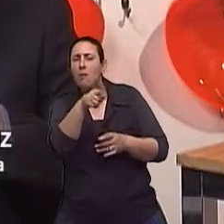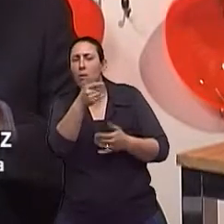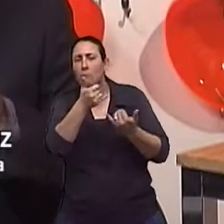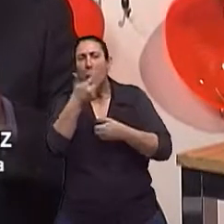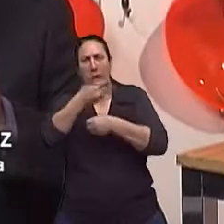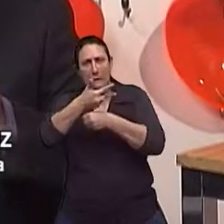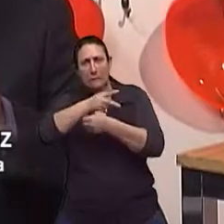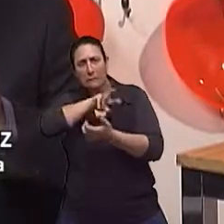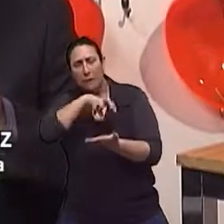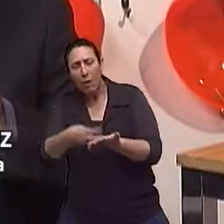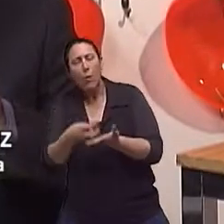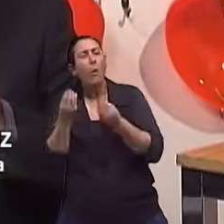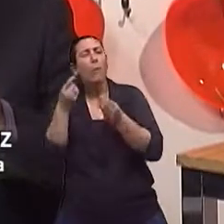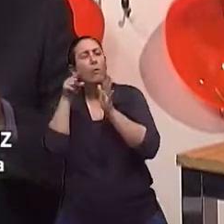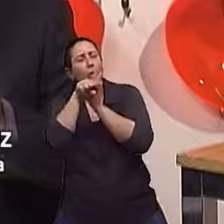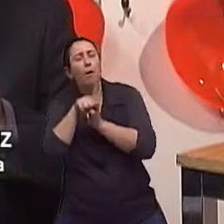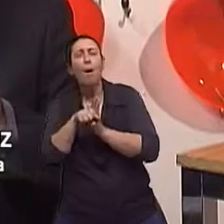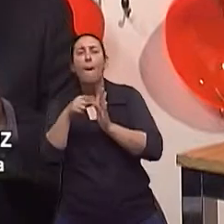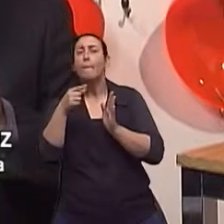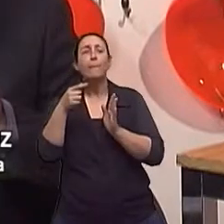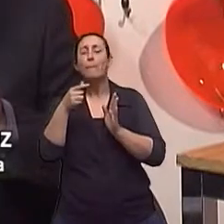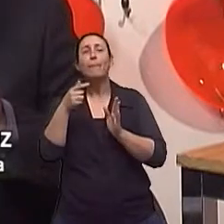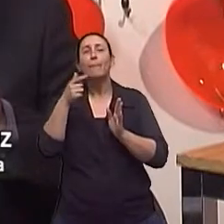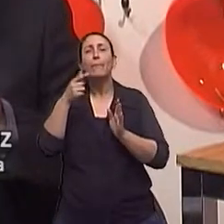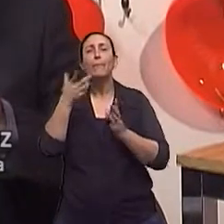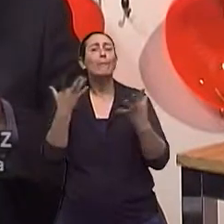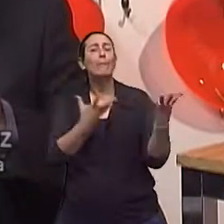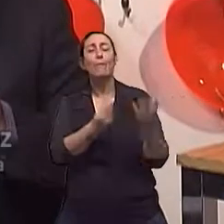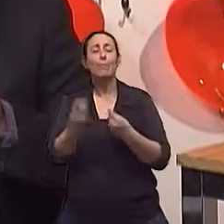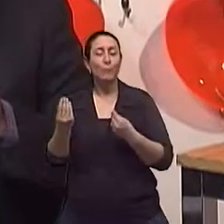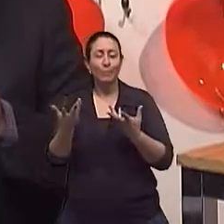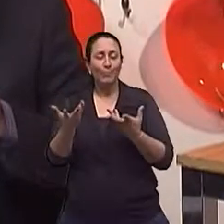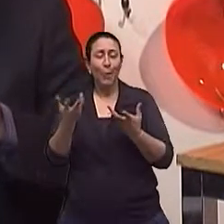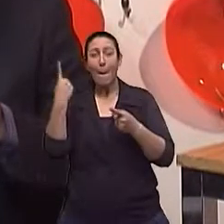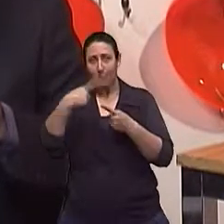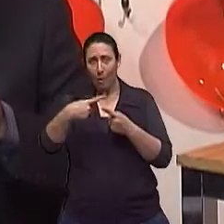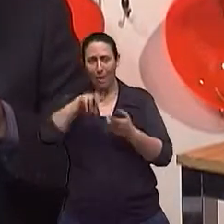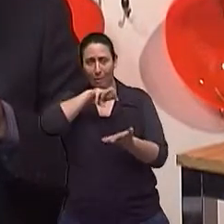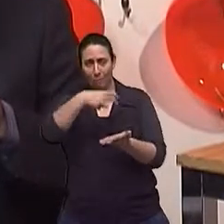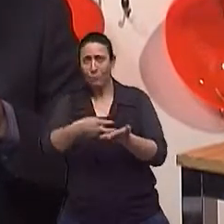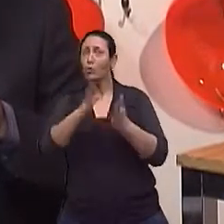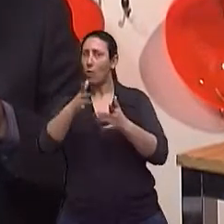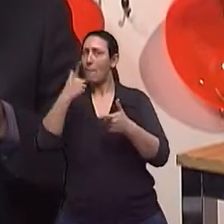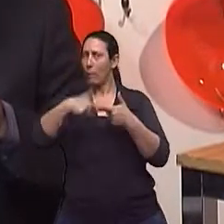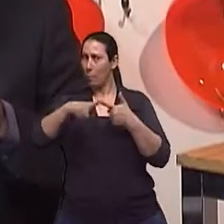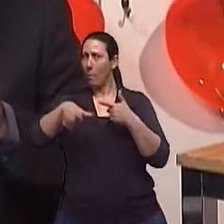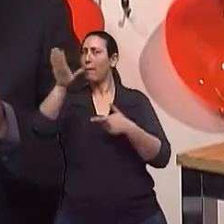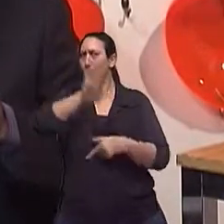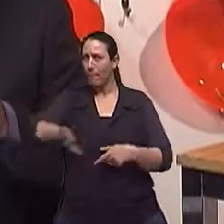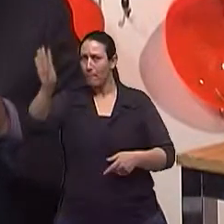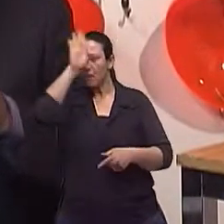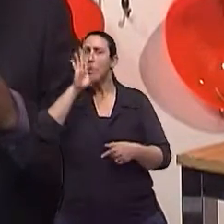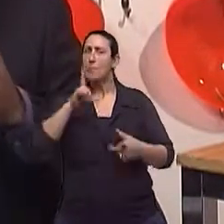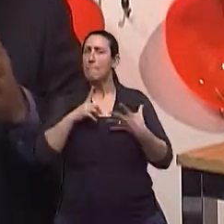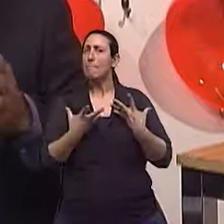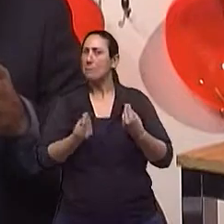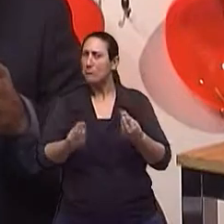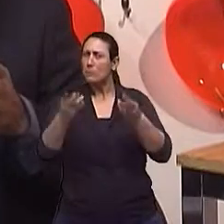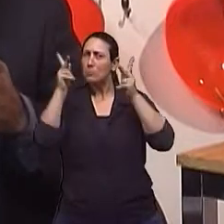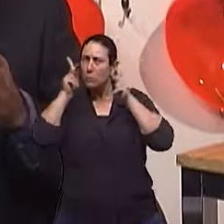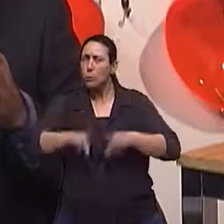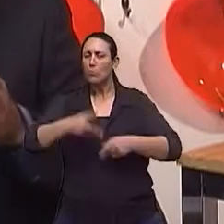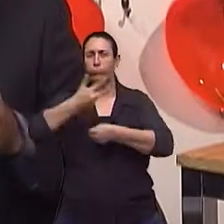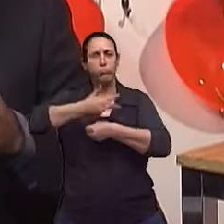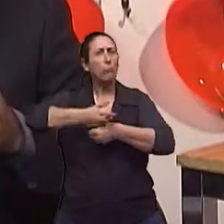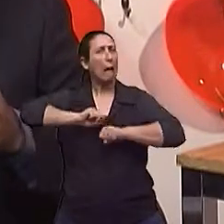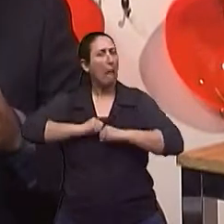porque não se coloca isso como... Quedas já são um problema de saúde pública no Brasil. Nós não temos